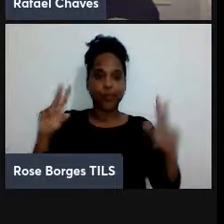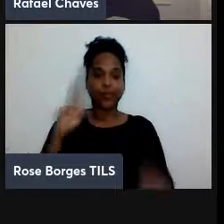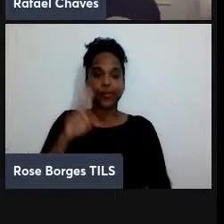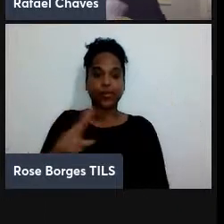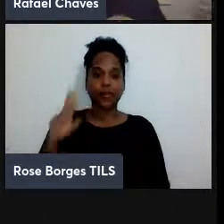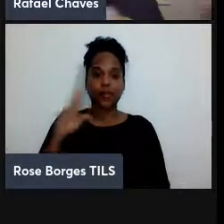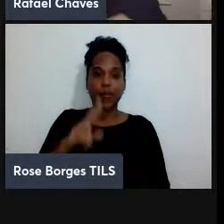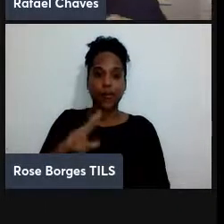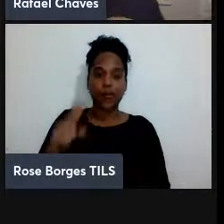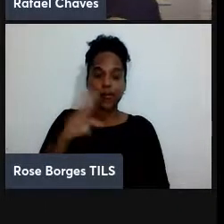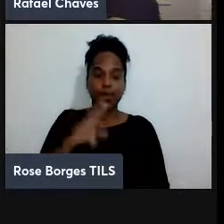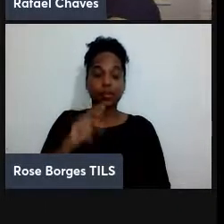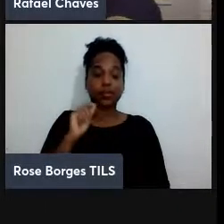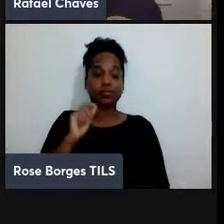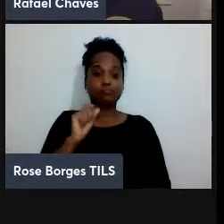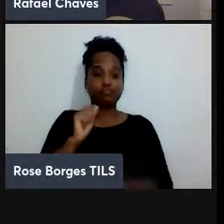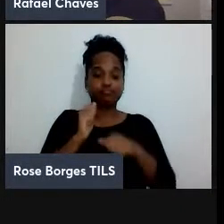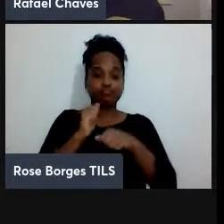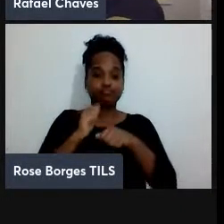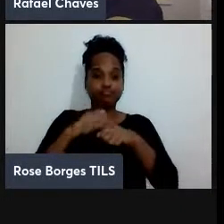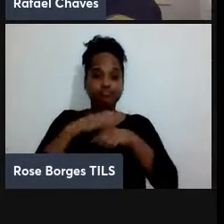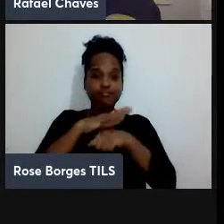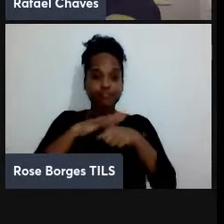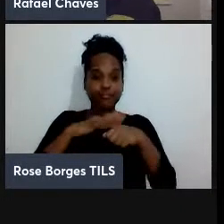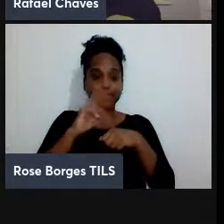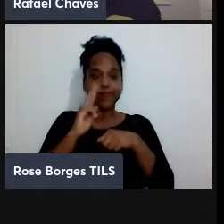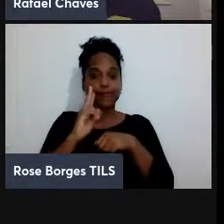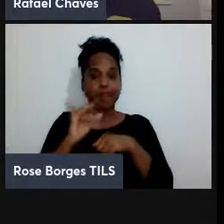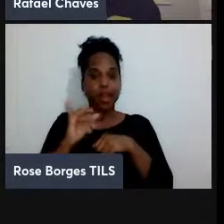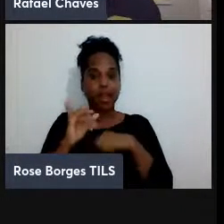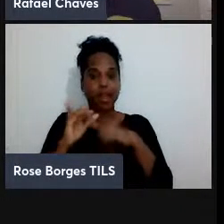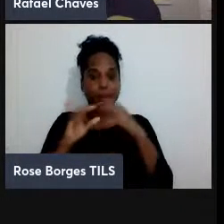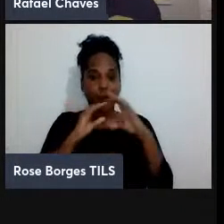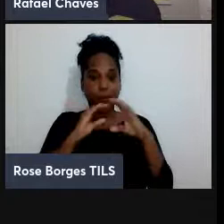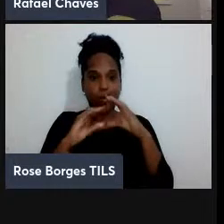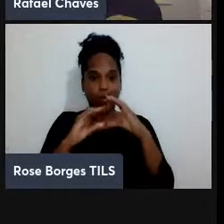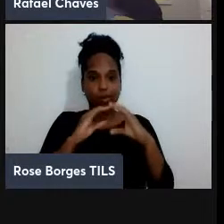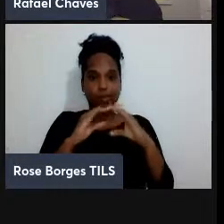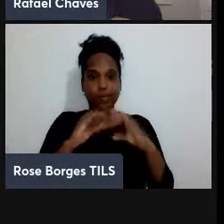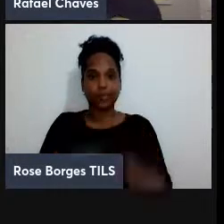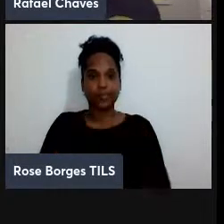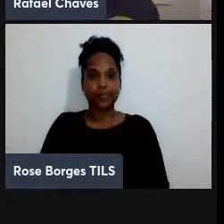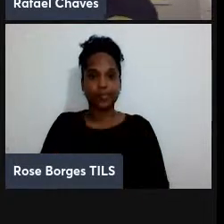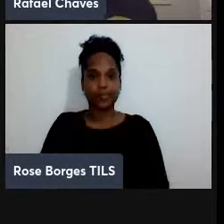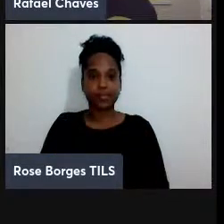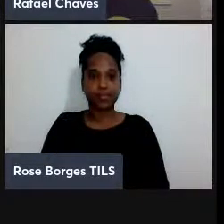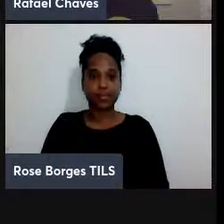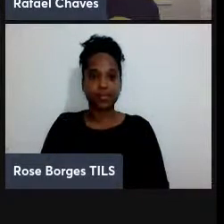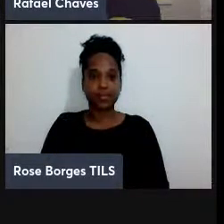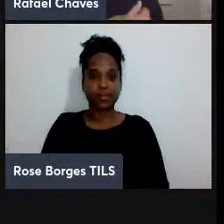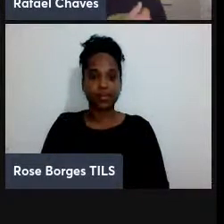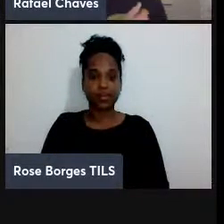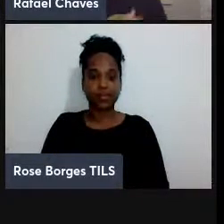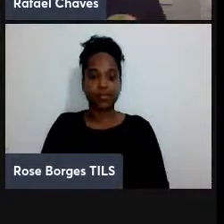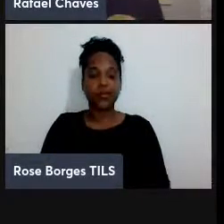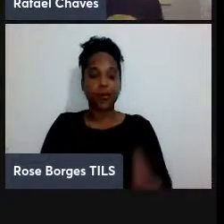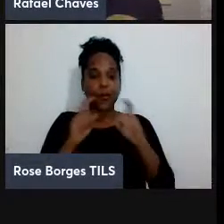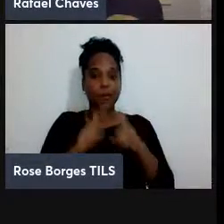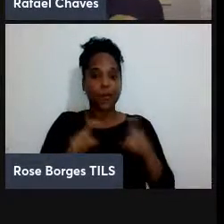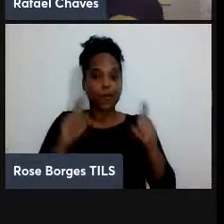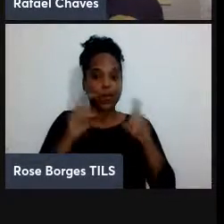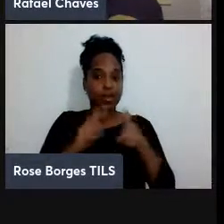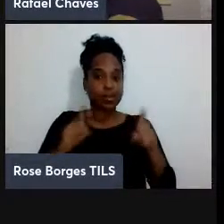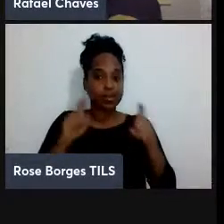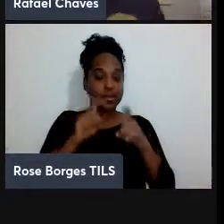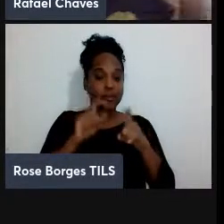teleportação quântica a gente vai conseguir se comunicar quanticamente entre si e para a computação quântica bom os computadores